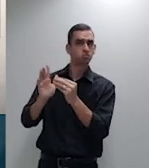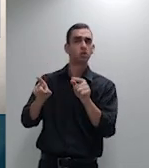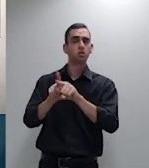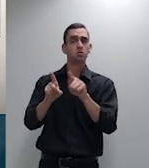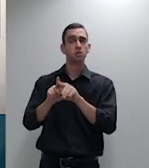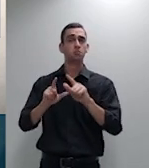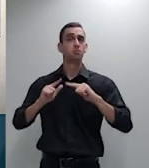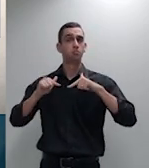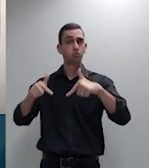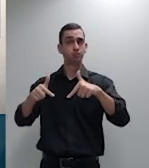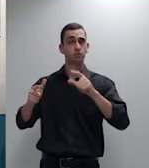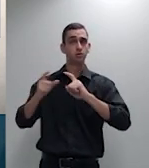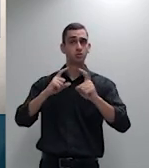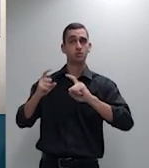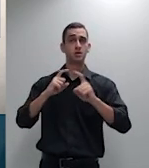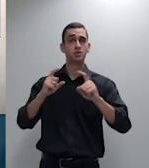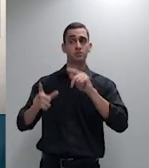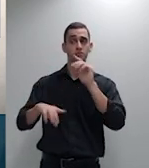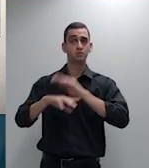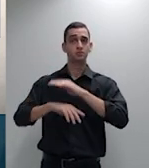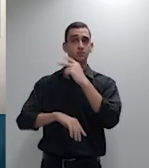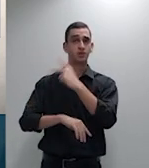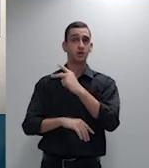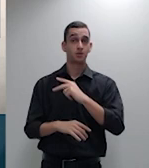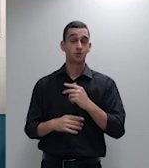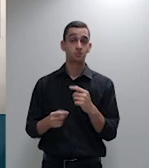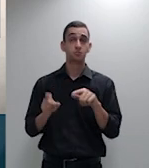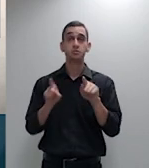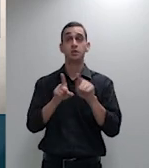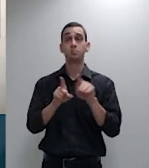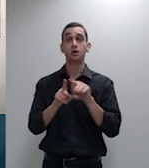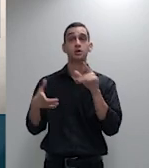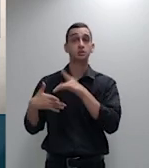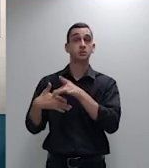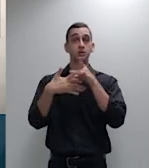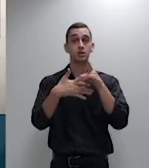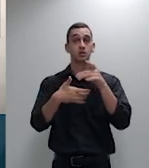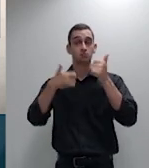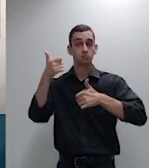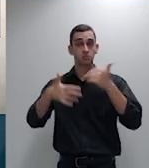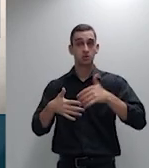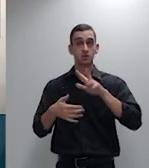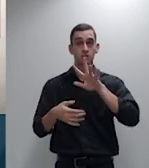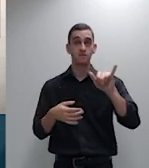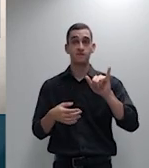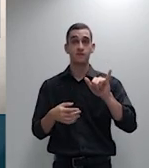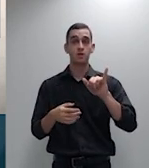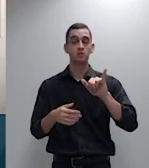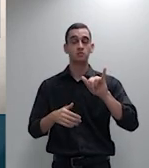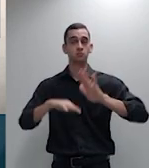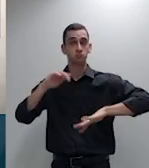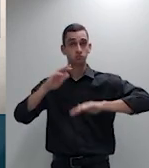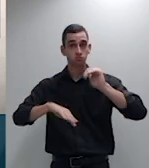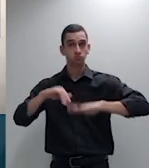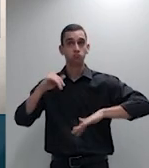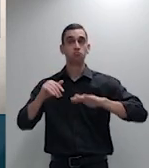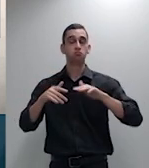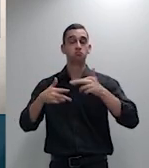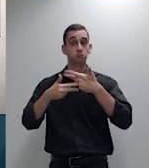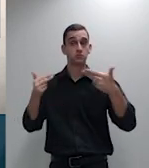e destacar também que é evidente que os atos administrativos gozam dessa presunção